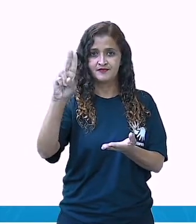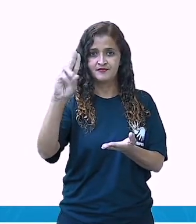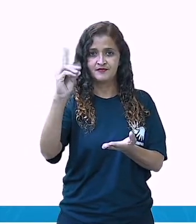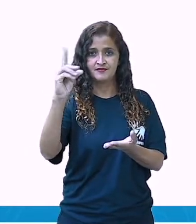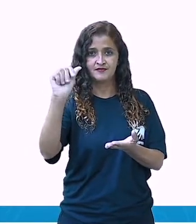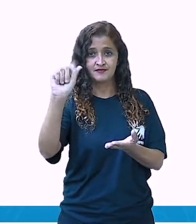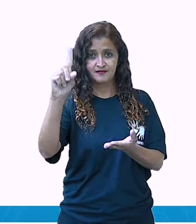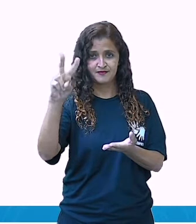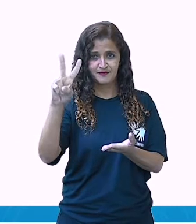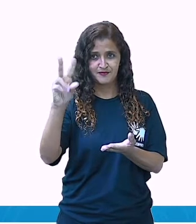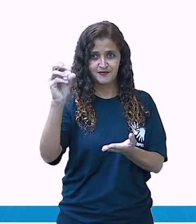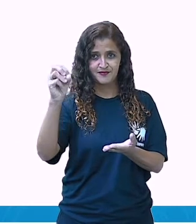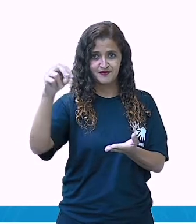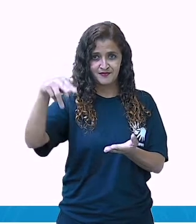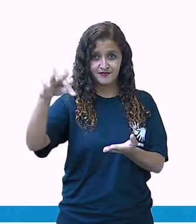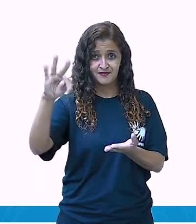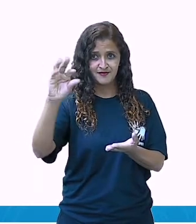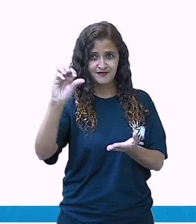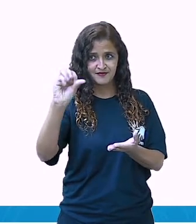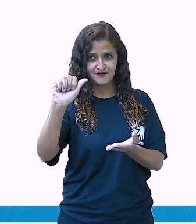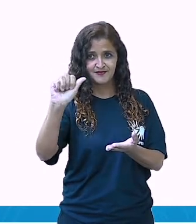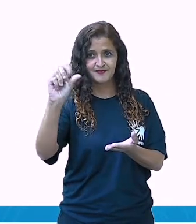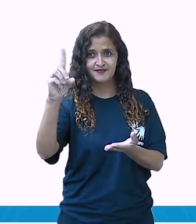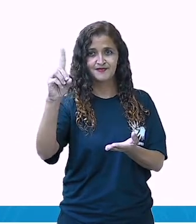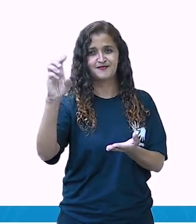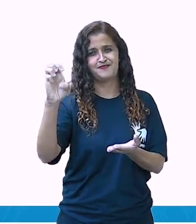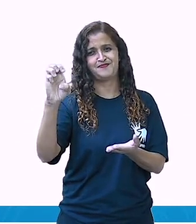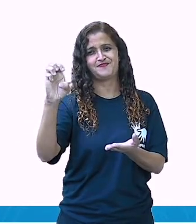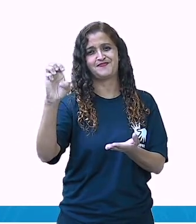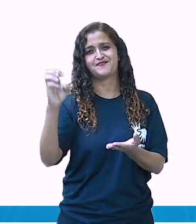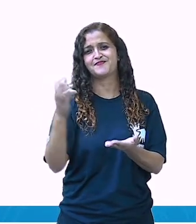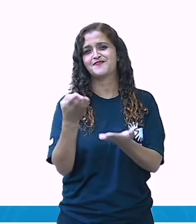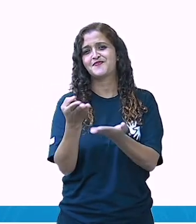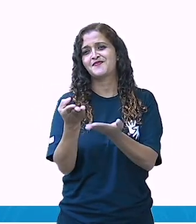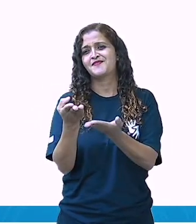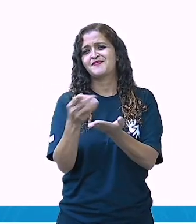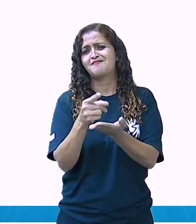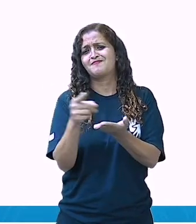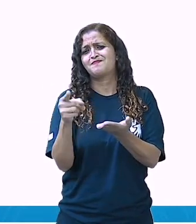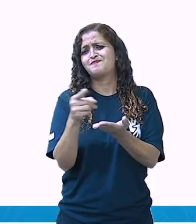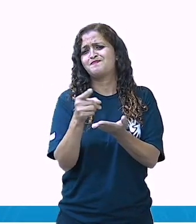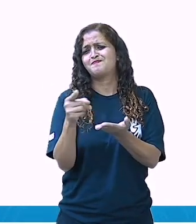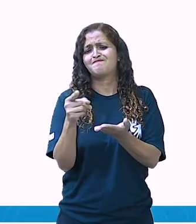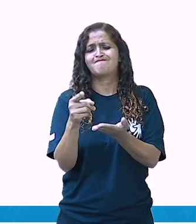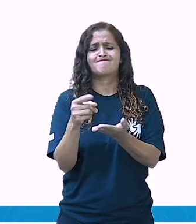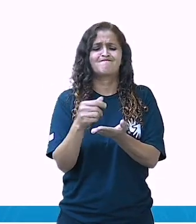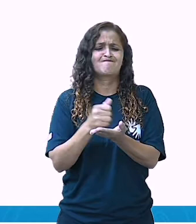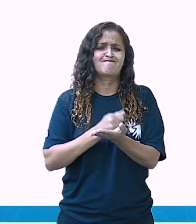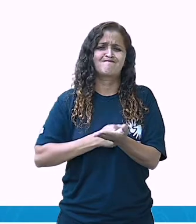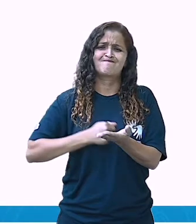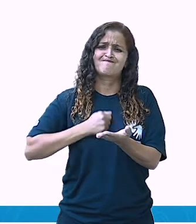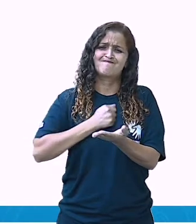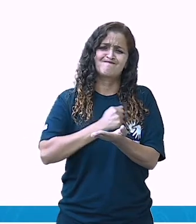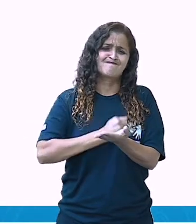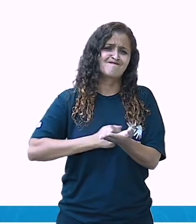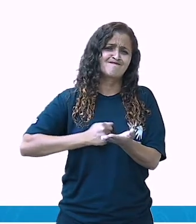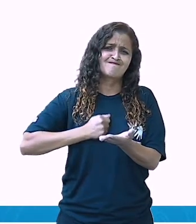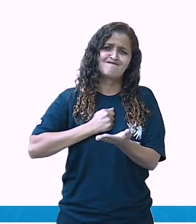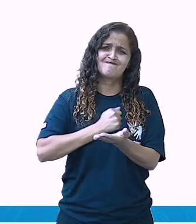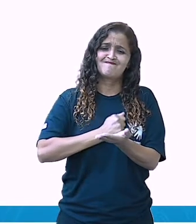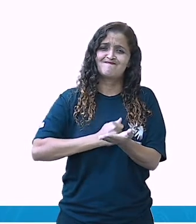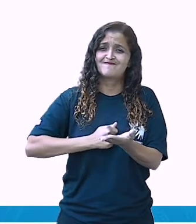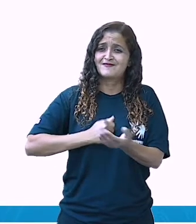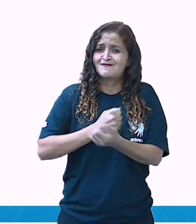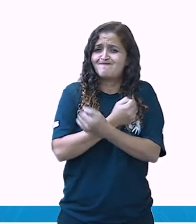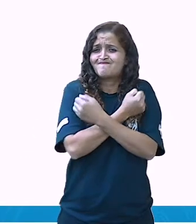Aí a professora vai destacar uma palavrinha aqui, Saudade. Ai, que saudade de vocês. De a